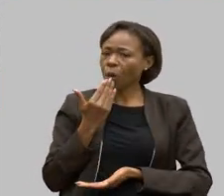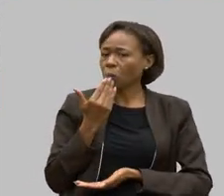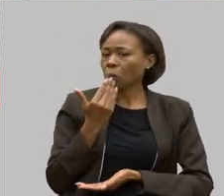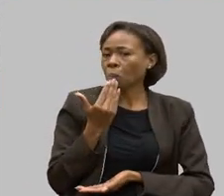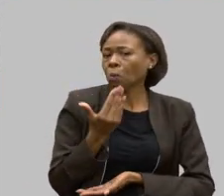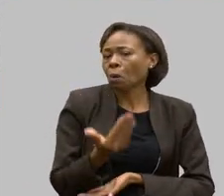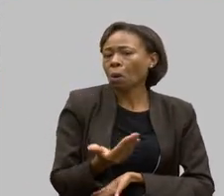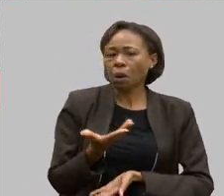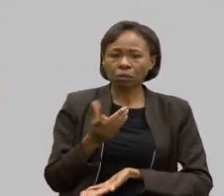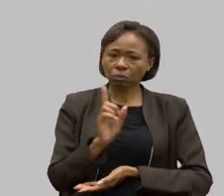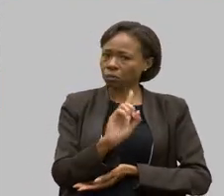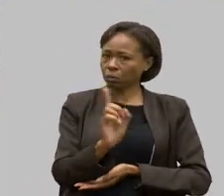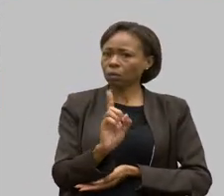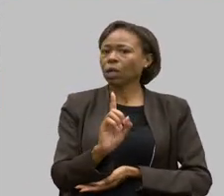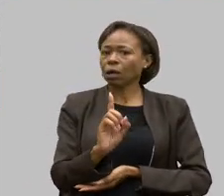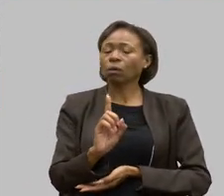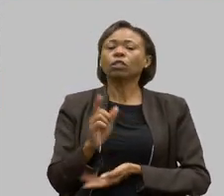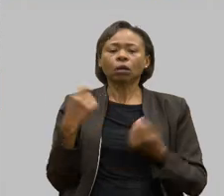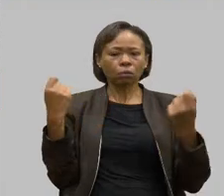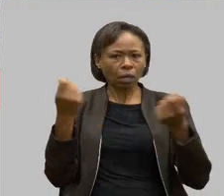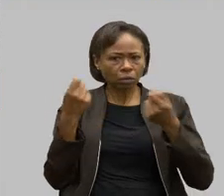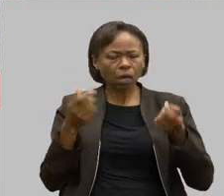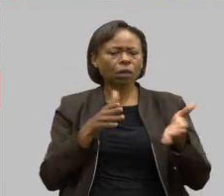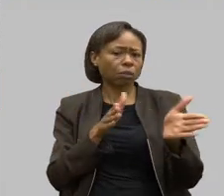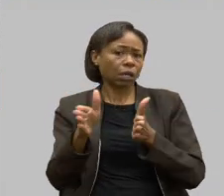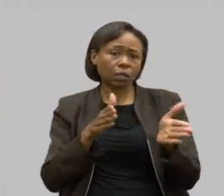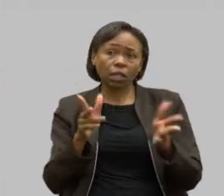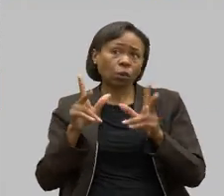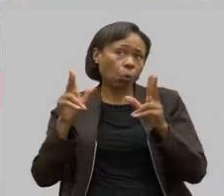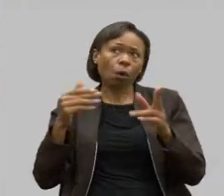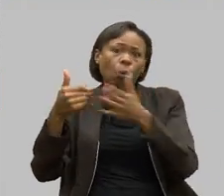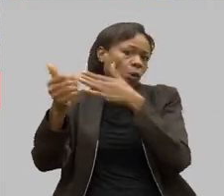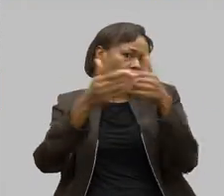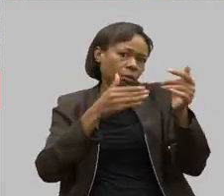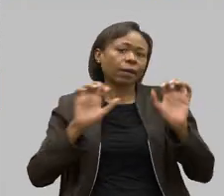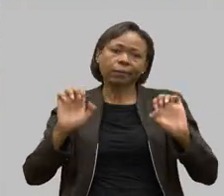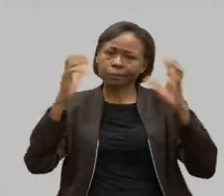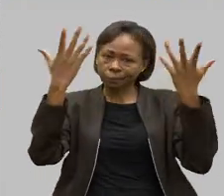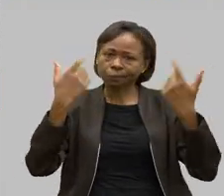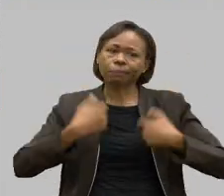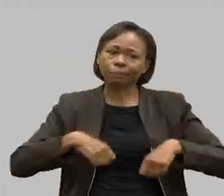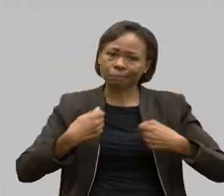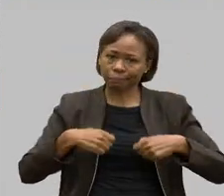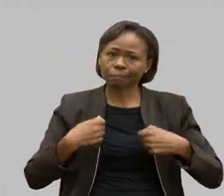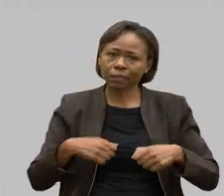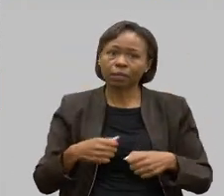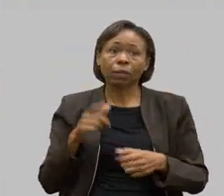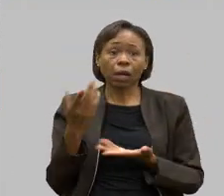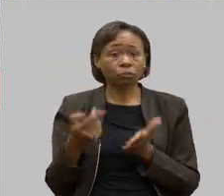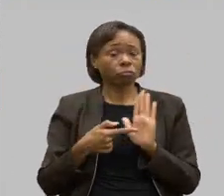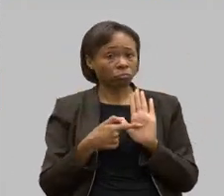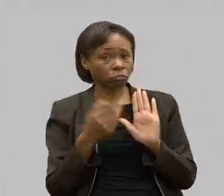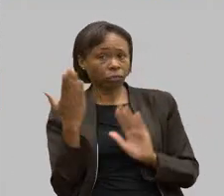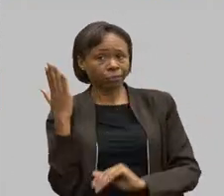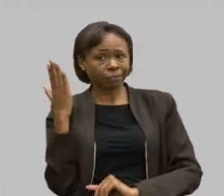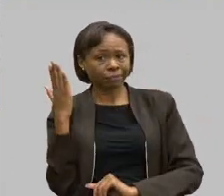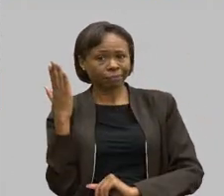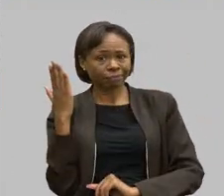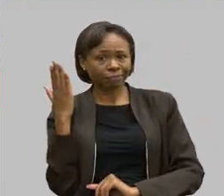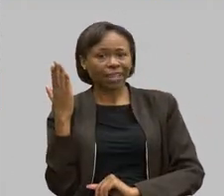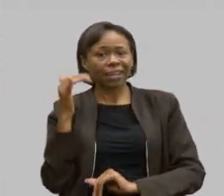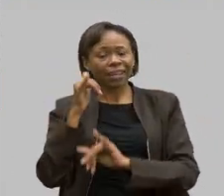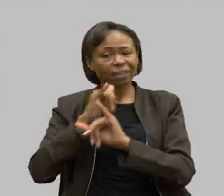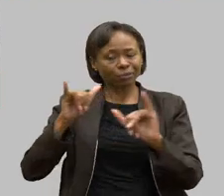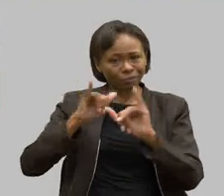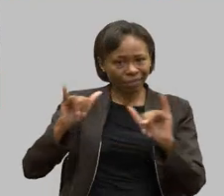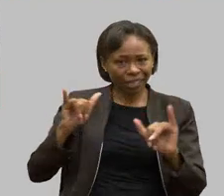todos os eventos já deveriam fazer naturalmente. Então, eu queria deixar aqui, a gente trouxe um folheto de divulgação que está ali atrás e está